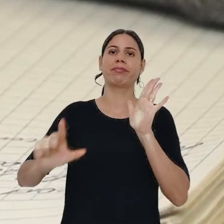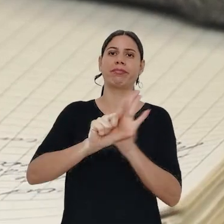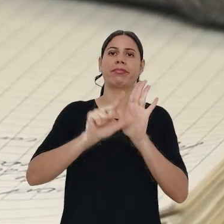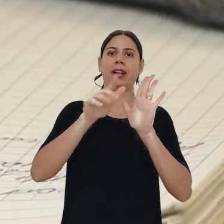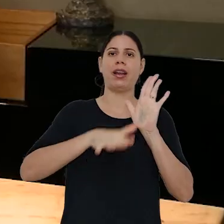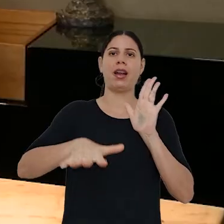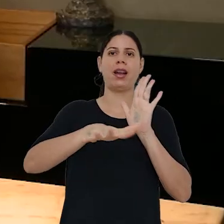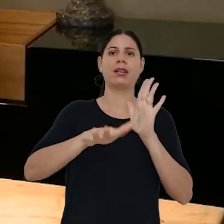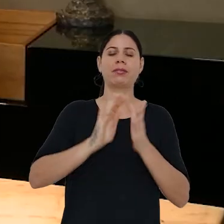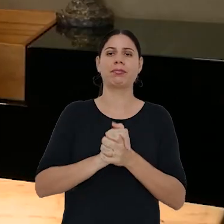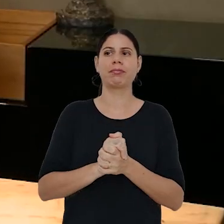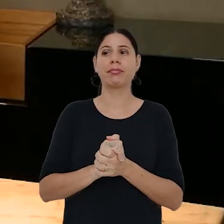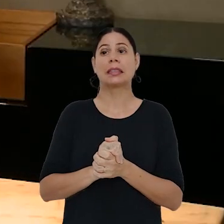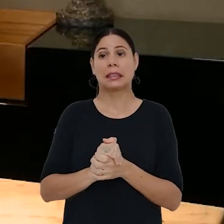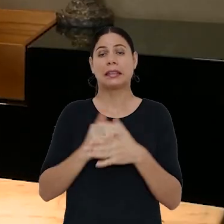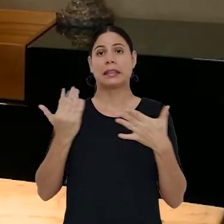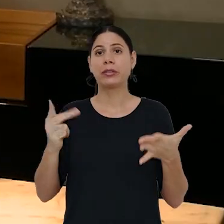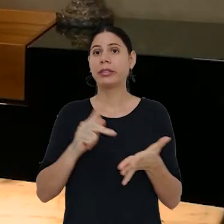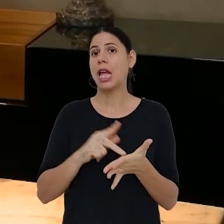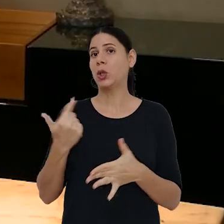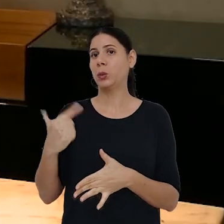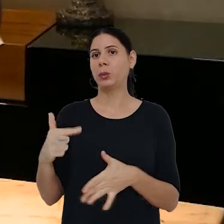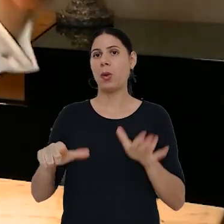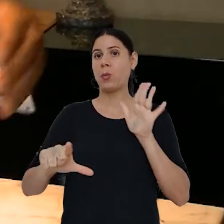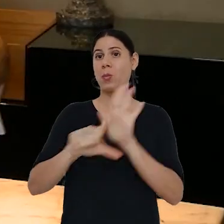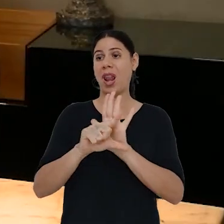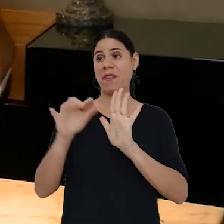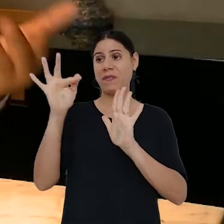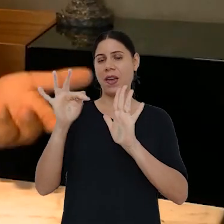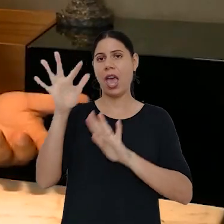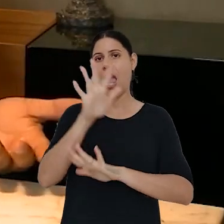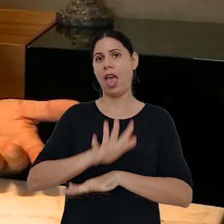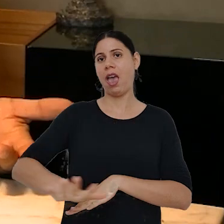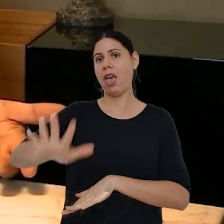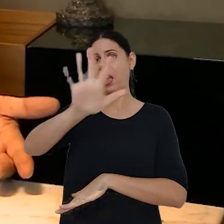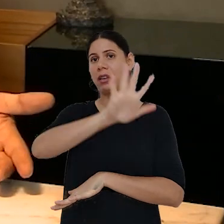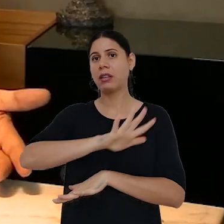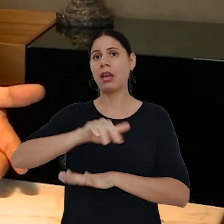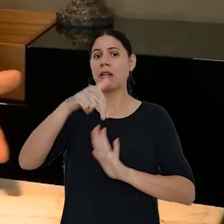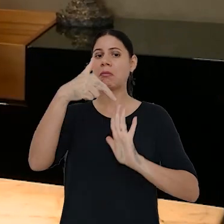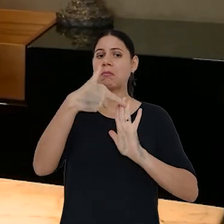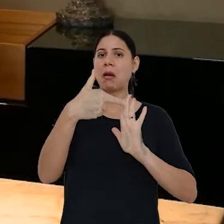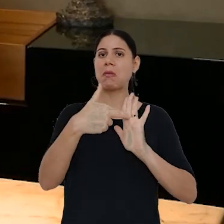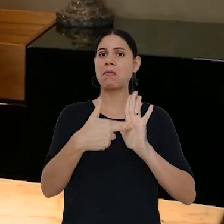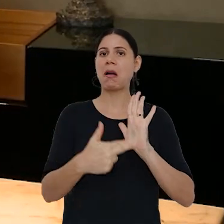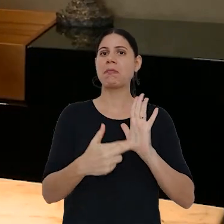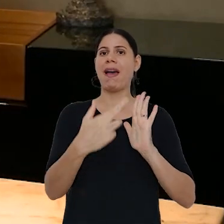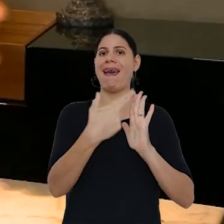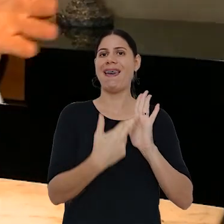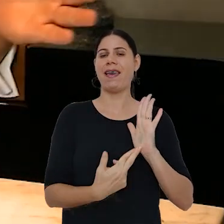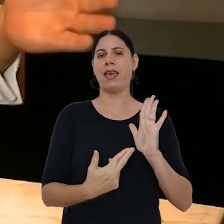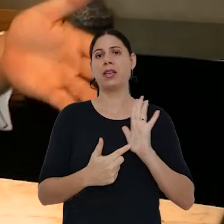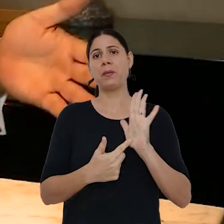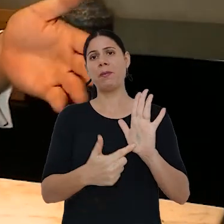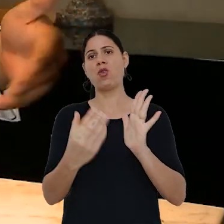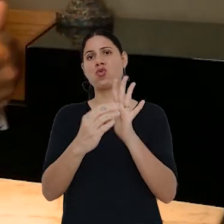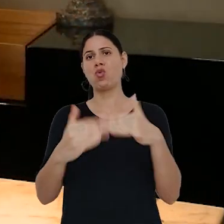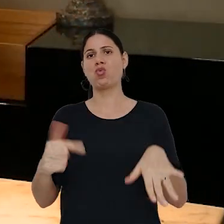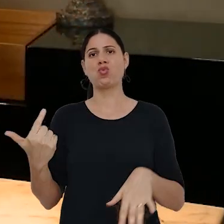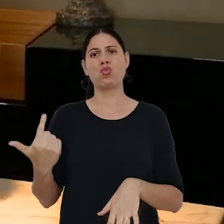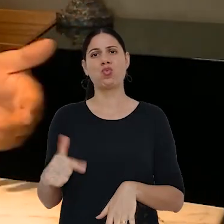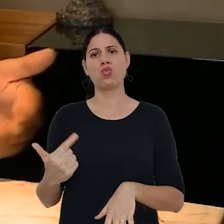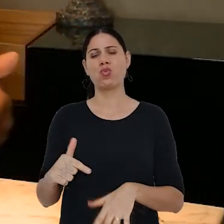regulatório na área. Na realidade, nós não temos uma lei a nível federal que regulamente, que discipline o concurso público,